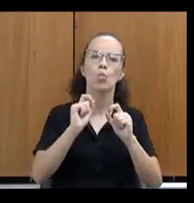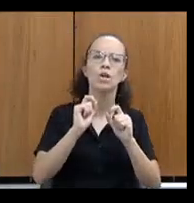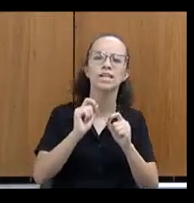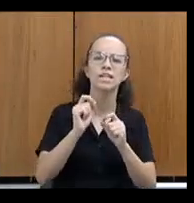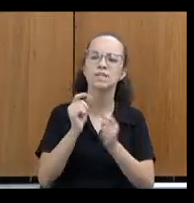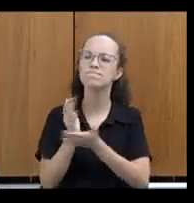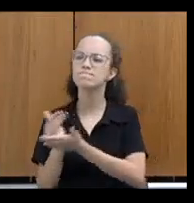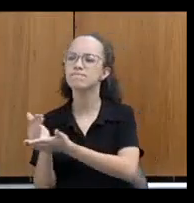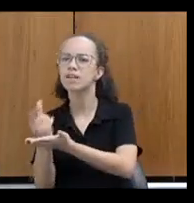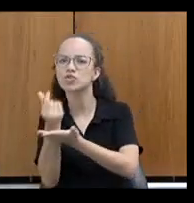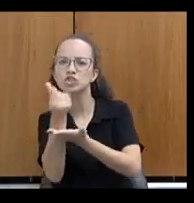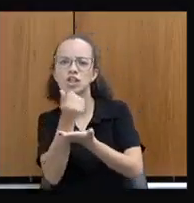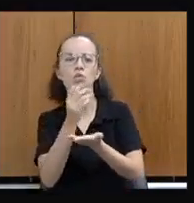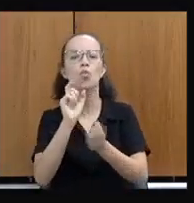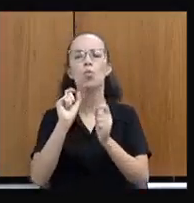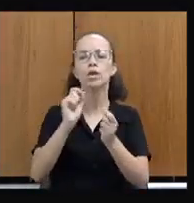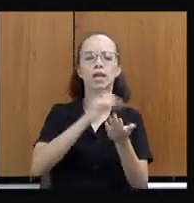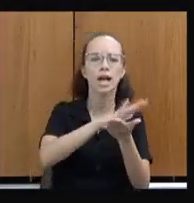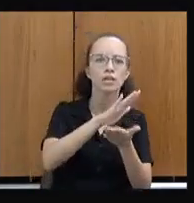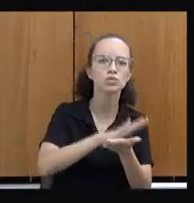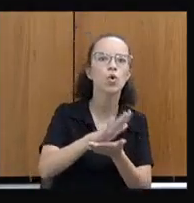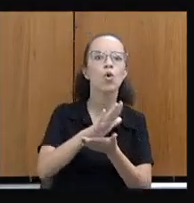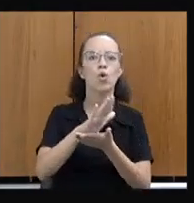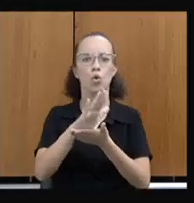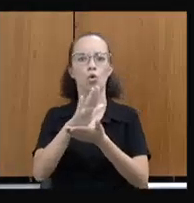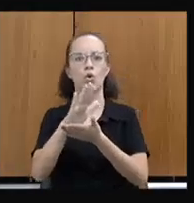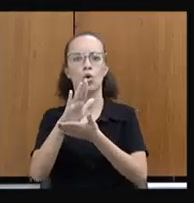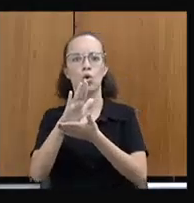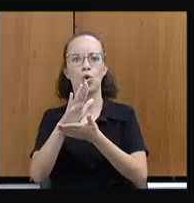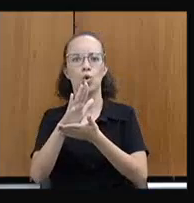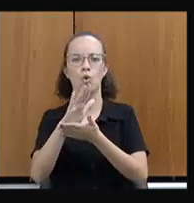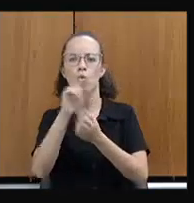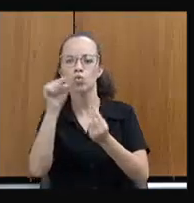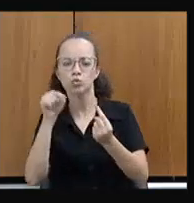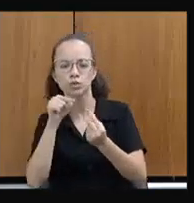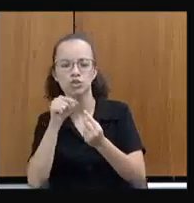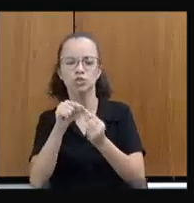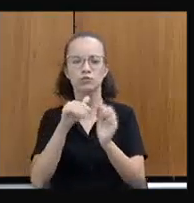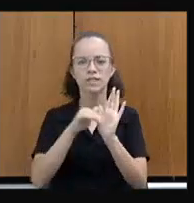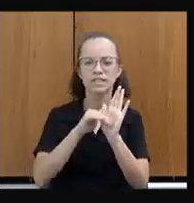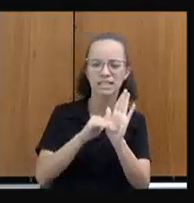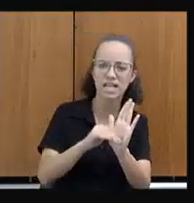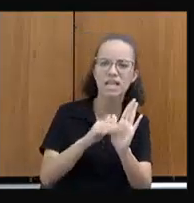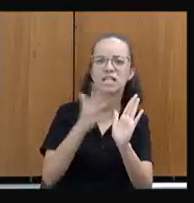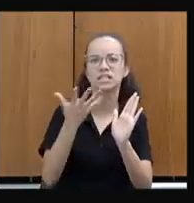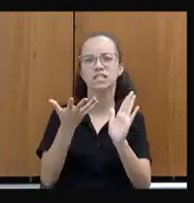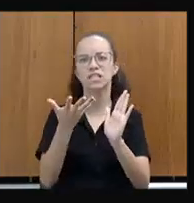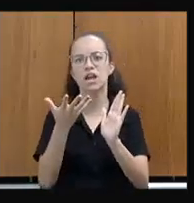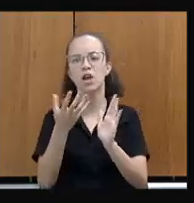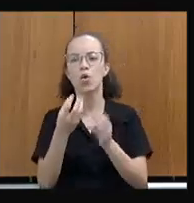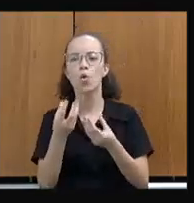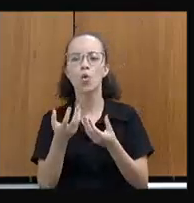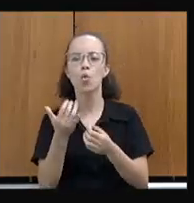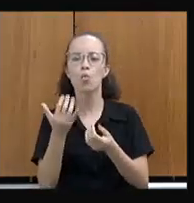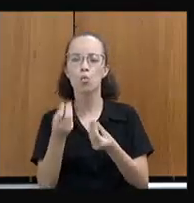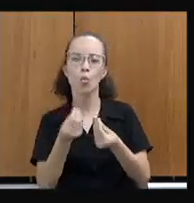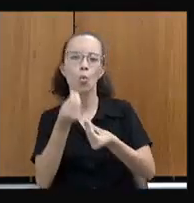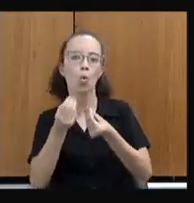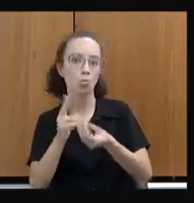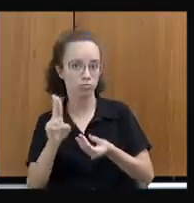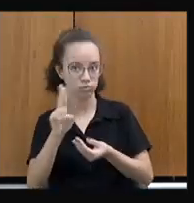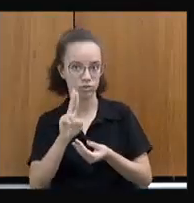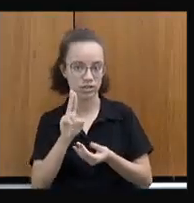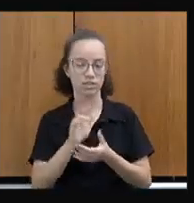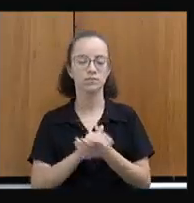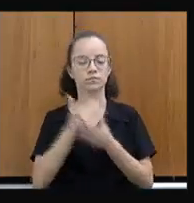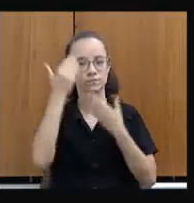arrecadado, quanto foi gasto. Esses recursos foram destinados só para o pagamento do piso de assistência, se foi utilizado para outra coisa. Bom, é um pouco isso.